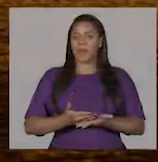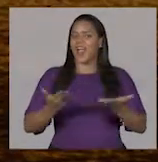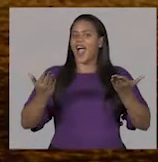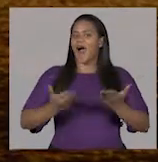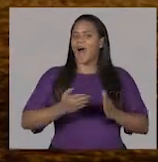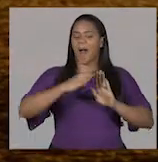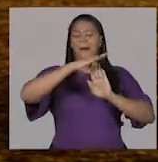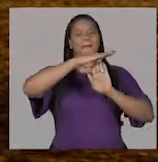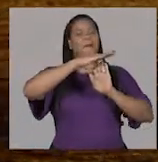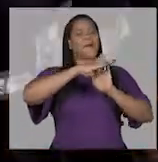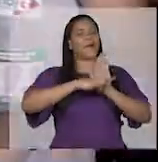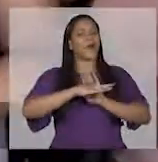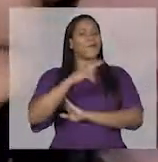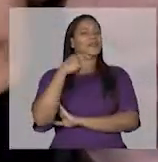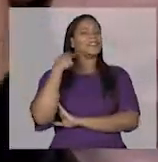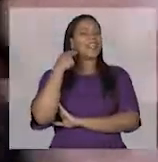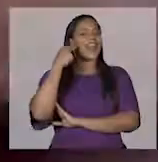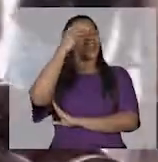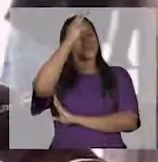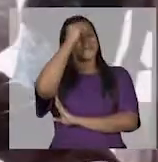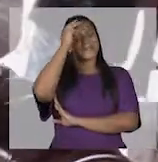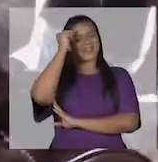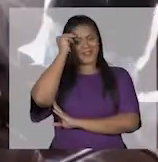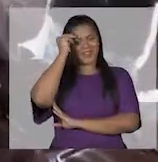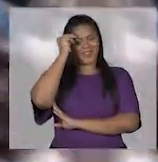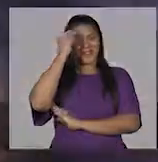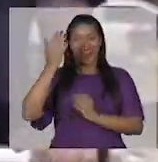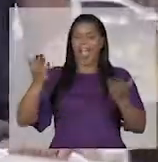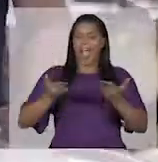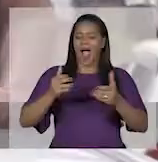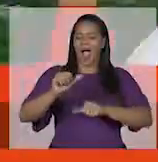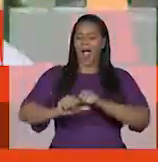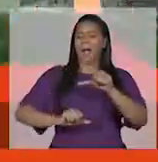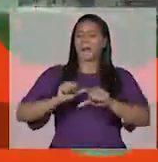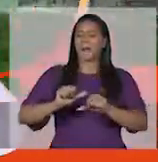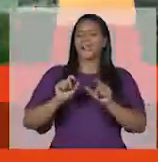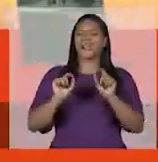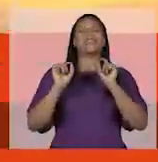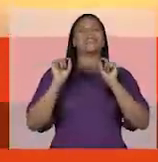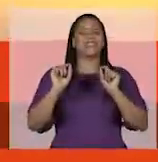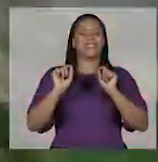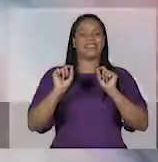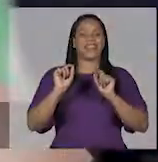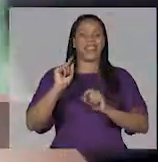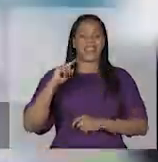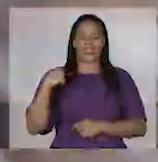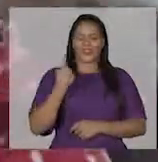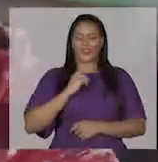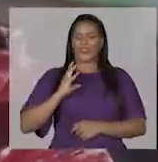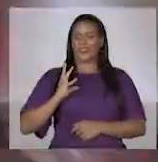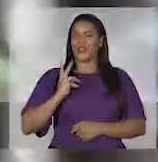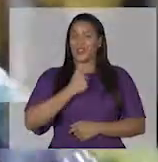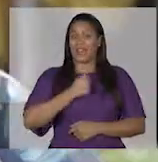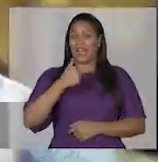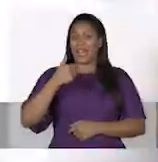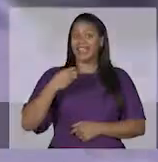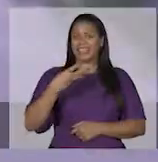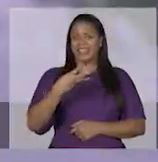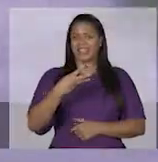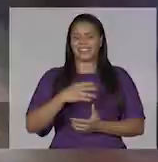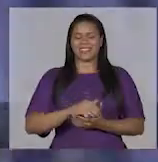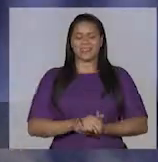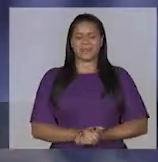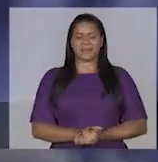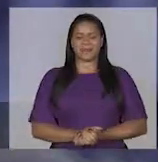Começa agora o programa de Zé Neto Prefeito. Agora a mudança é uma só e é de todo mundo.